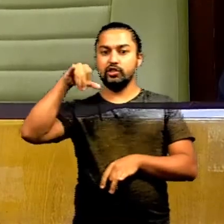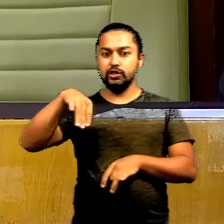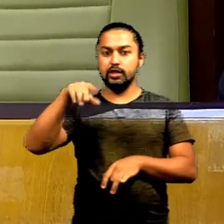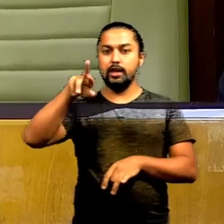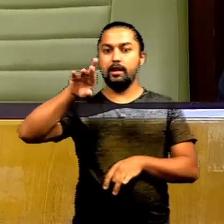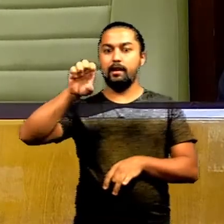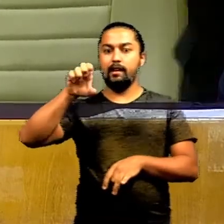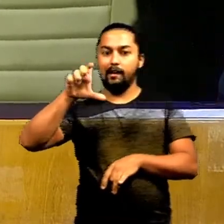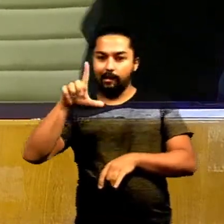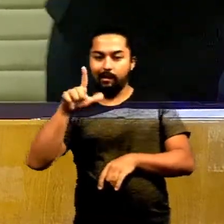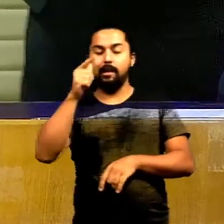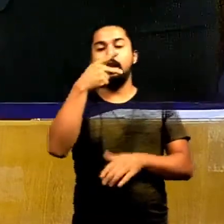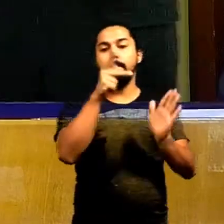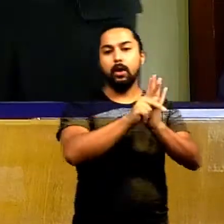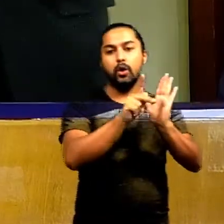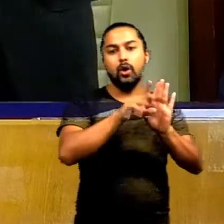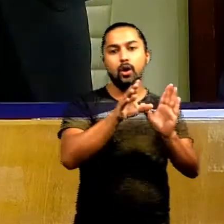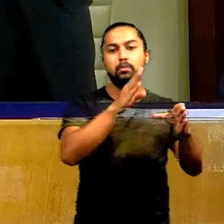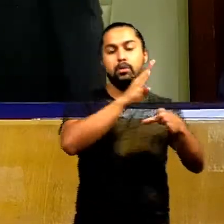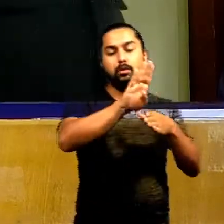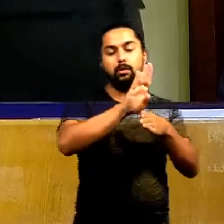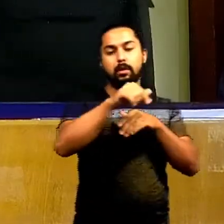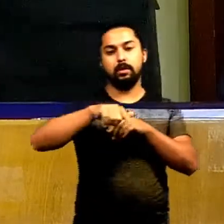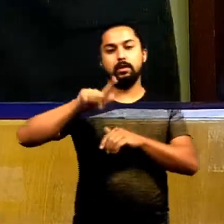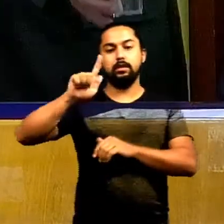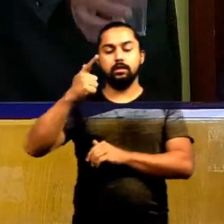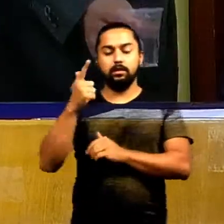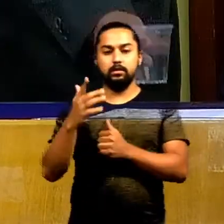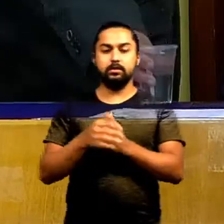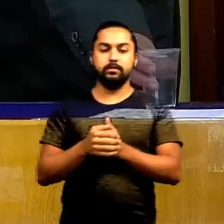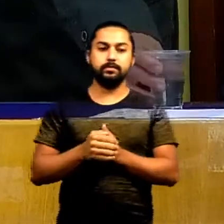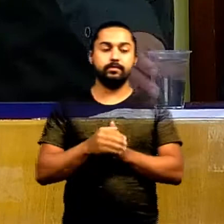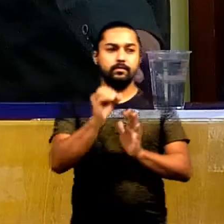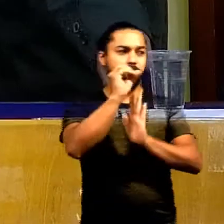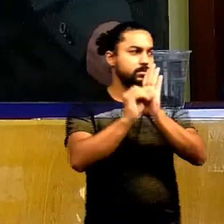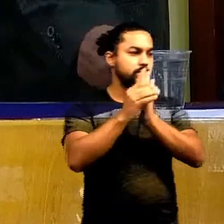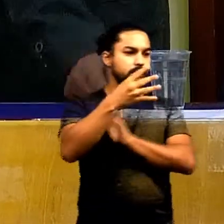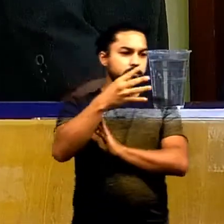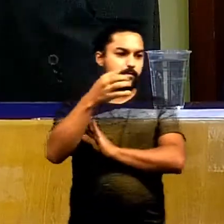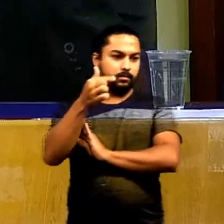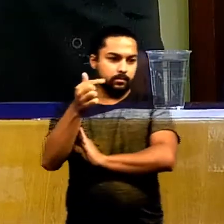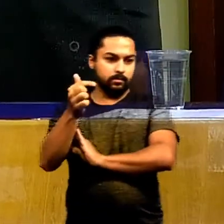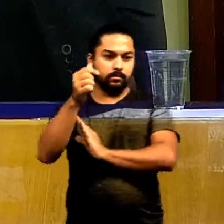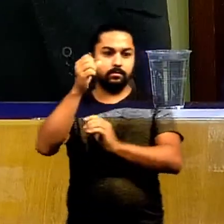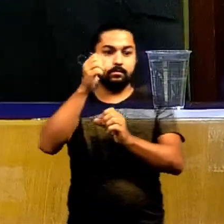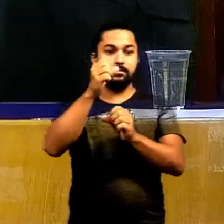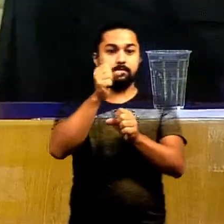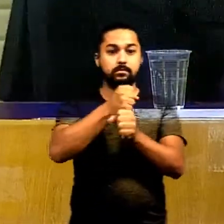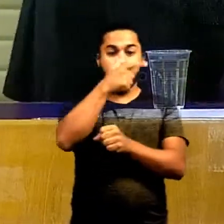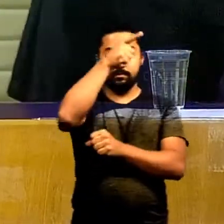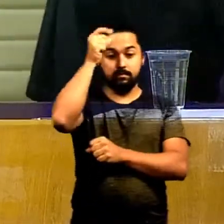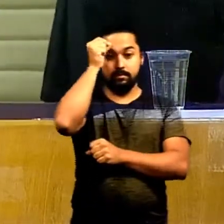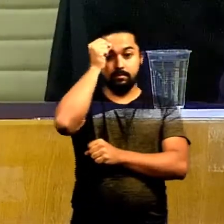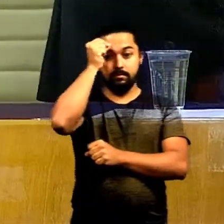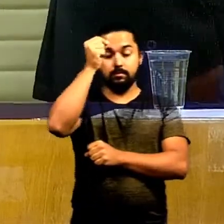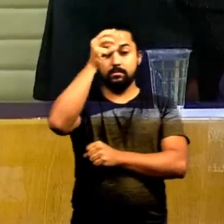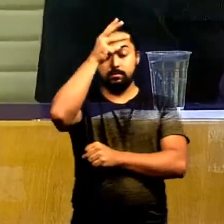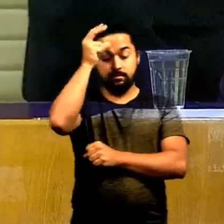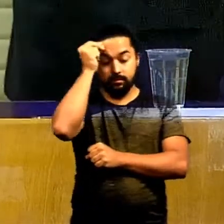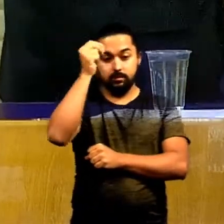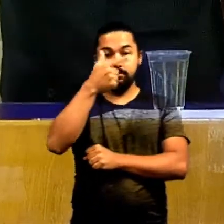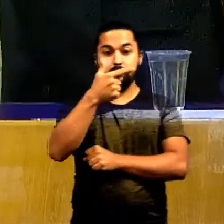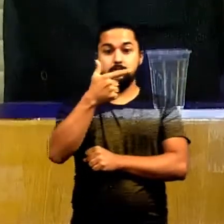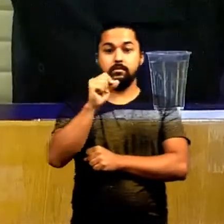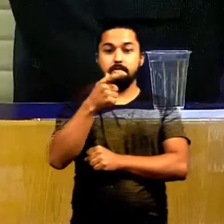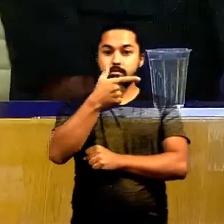Cimeio, o cimeio localizado no bairro Jardim Real, nesta capital. O ofício 477-2020 do Gabinete do Prefeito encaminha projeto